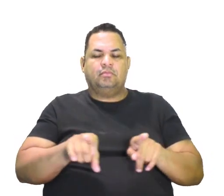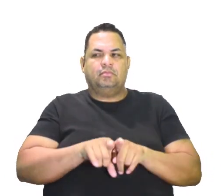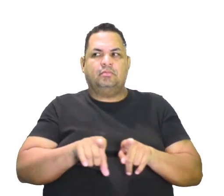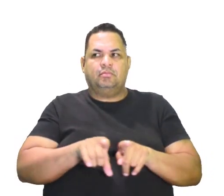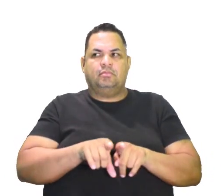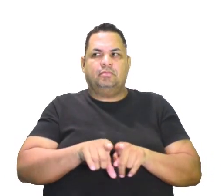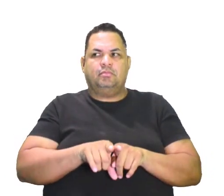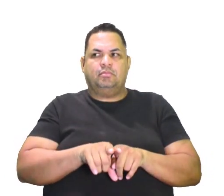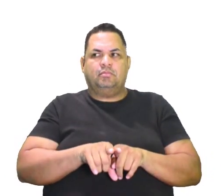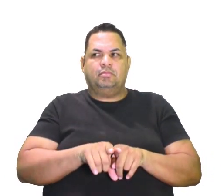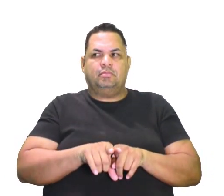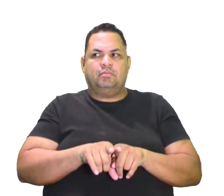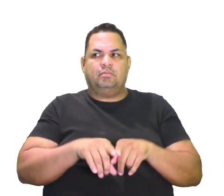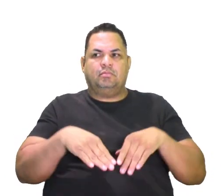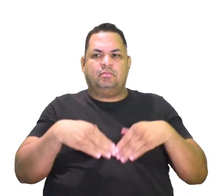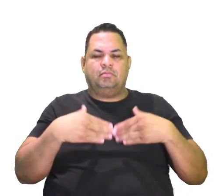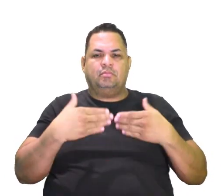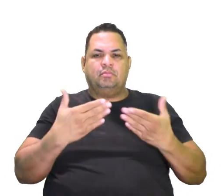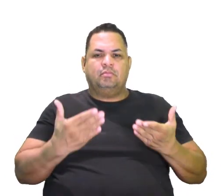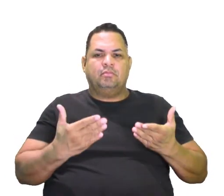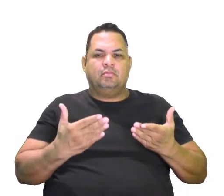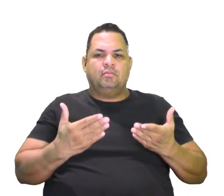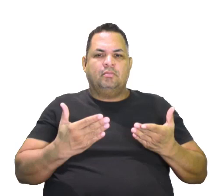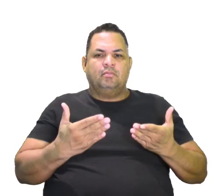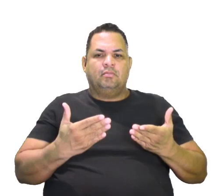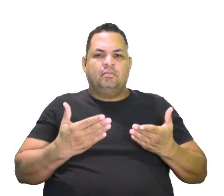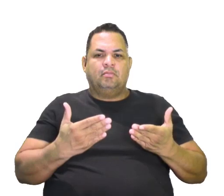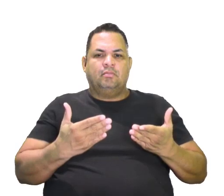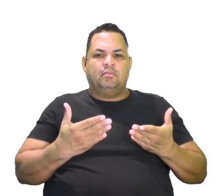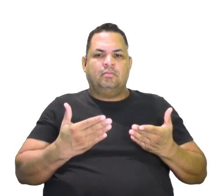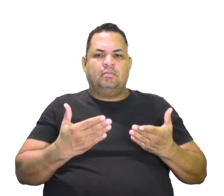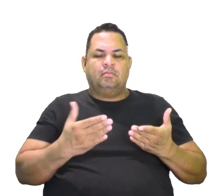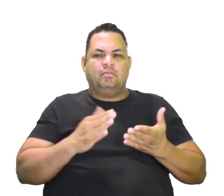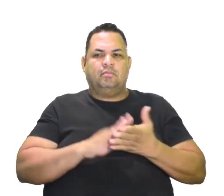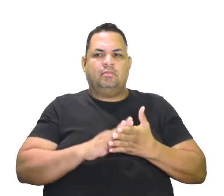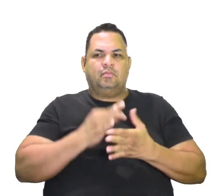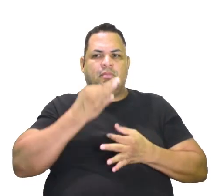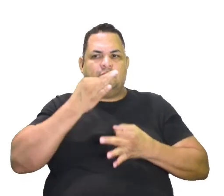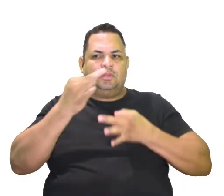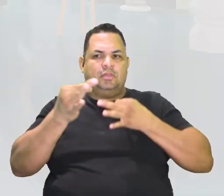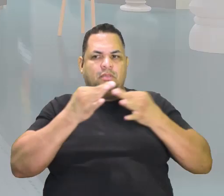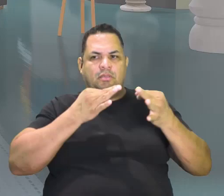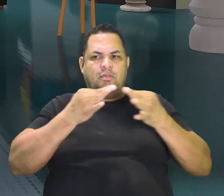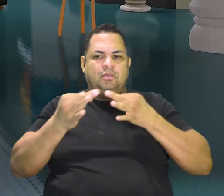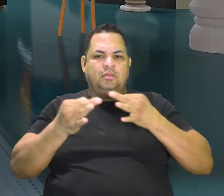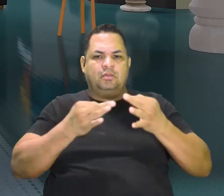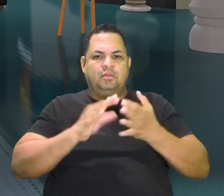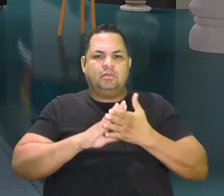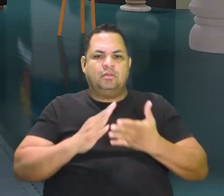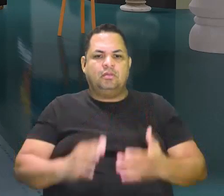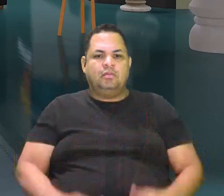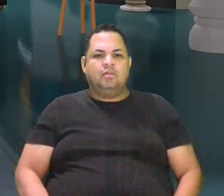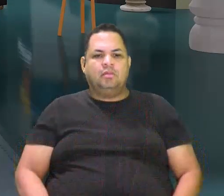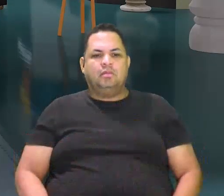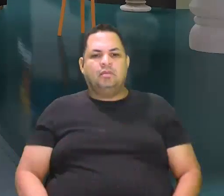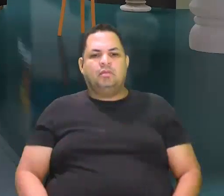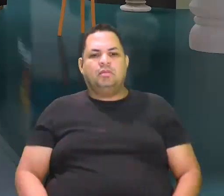de dar a sua opinião, de dar o seu